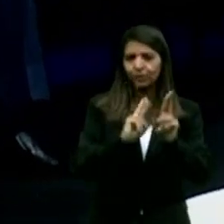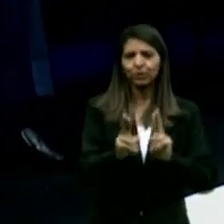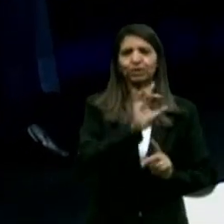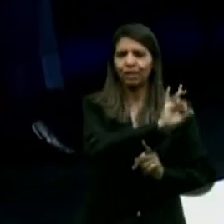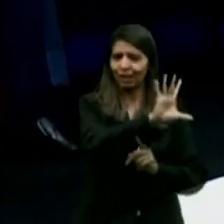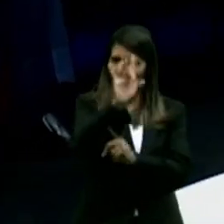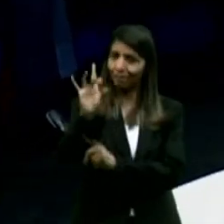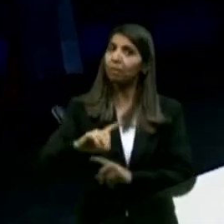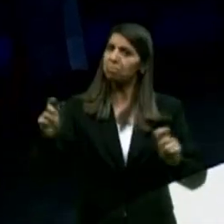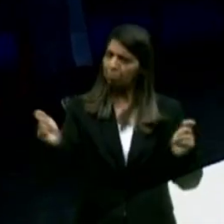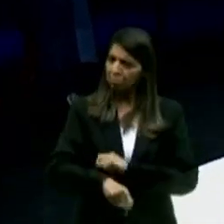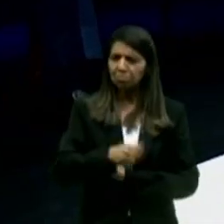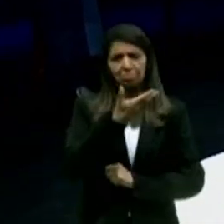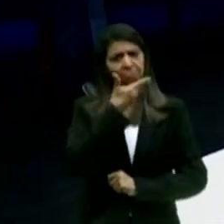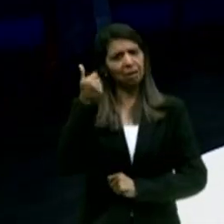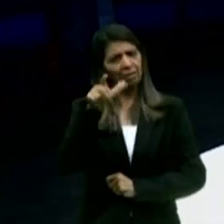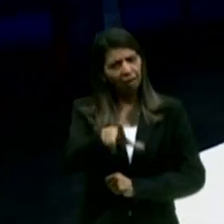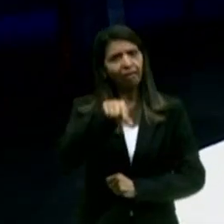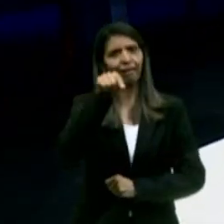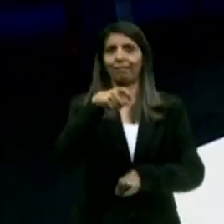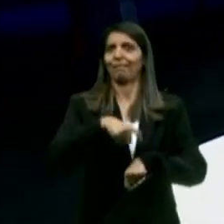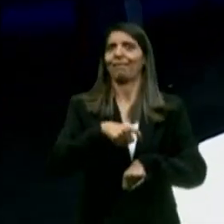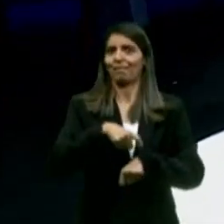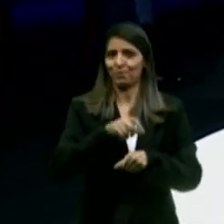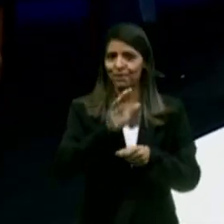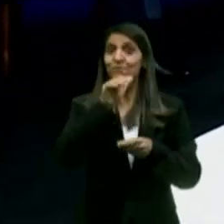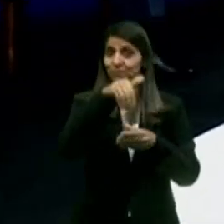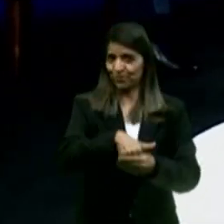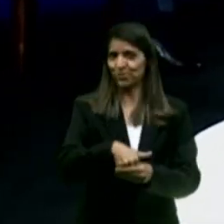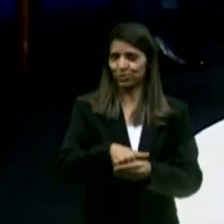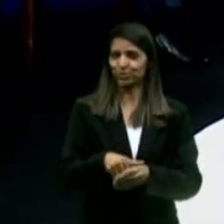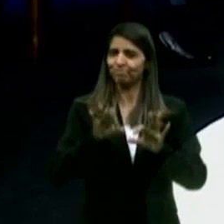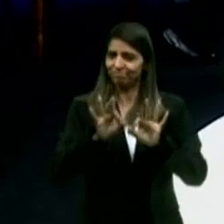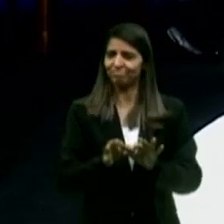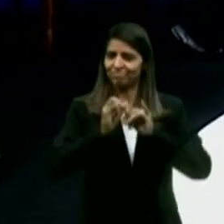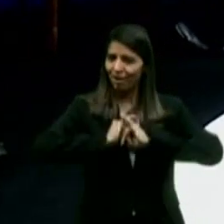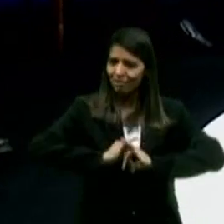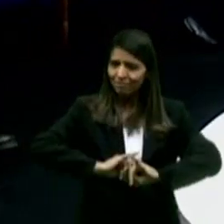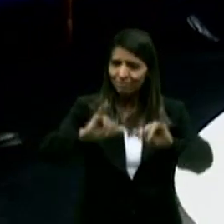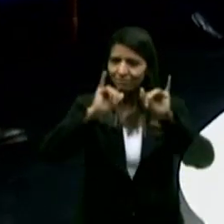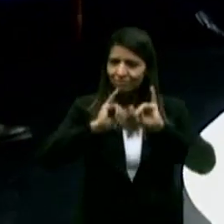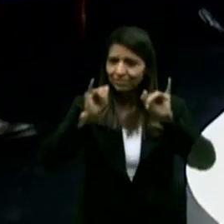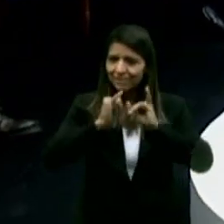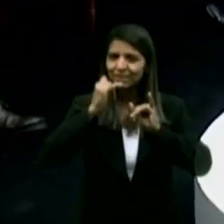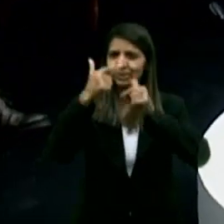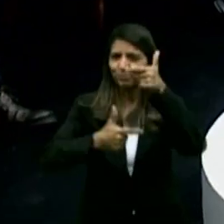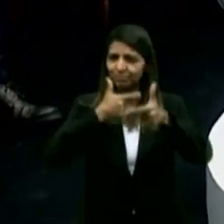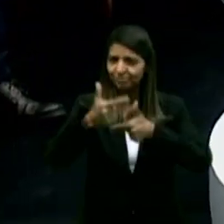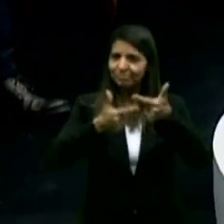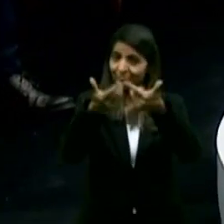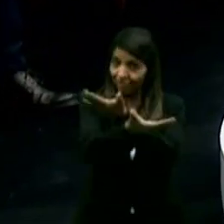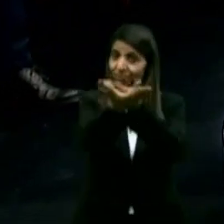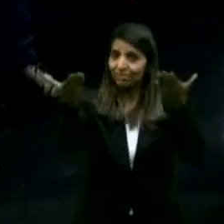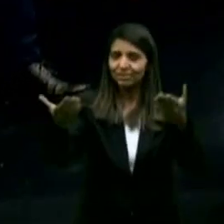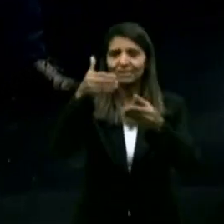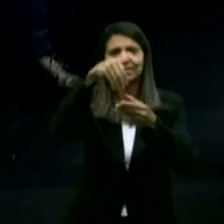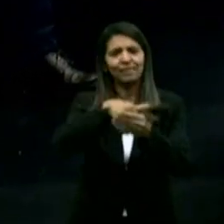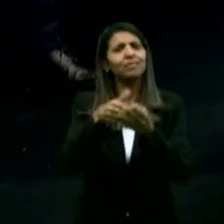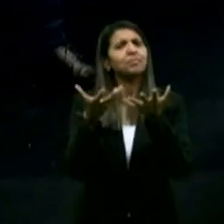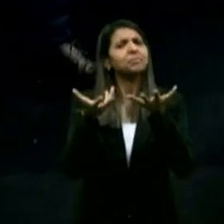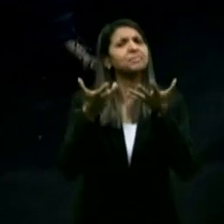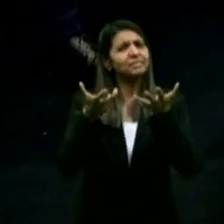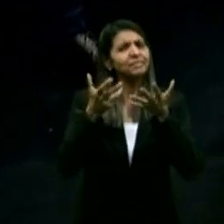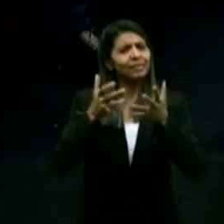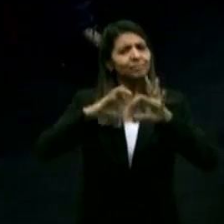e fazer a melhor escolha na hora do voto. É informação a serviço do eleitor. O desejo é que